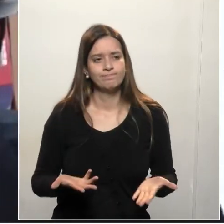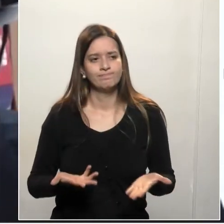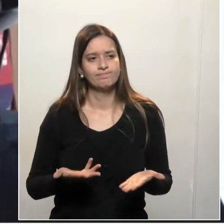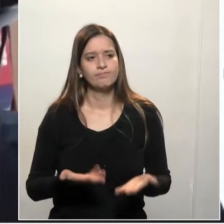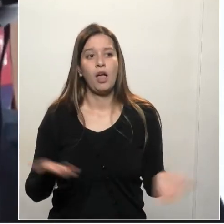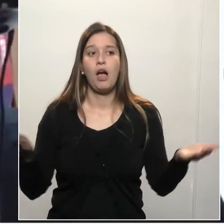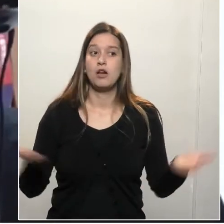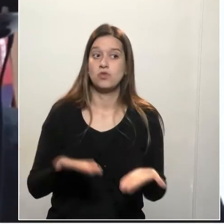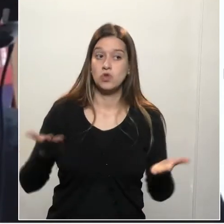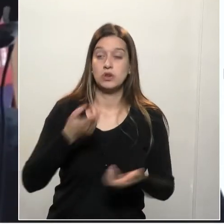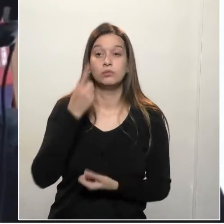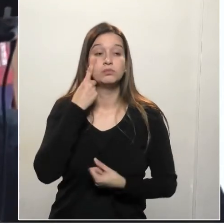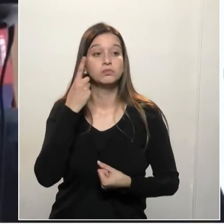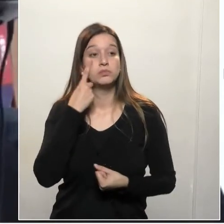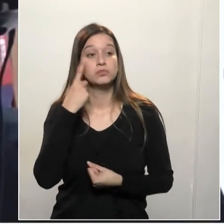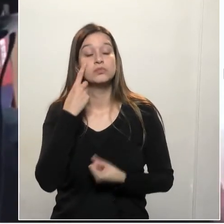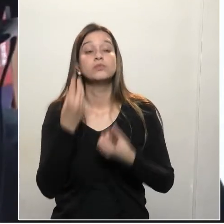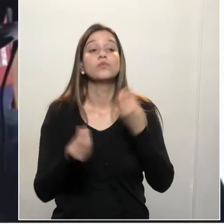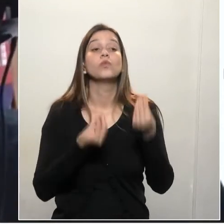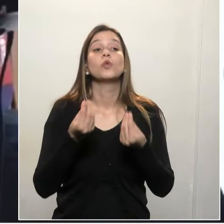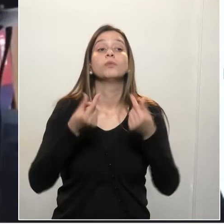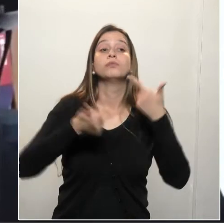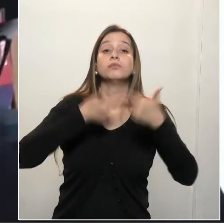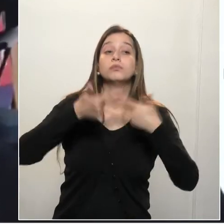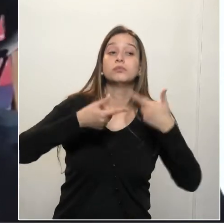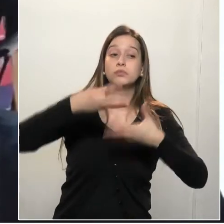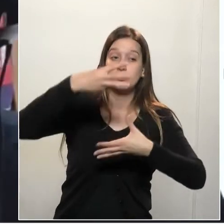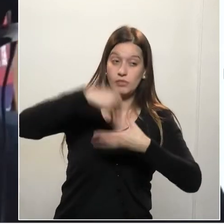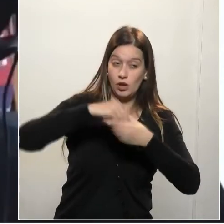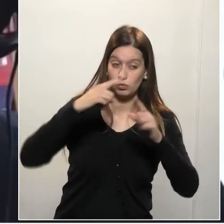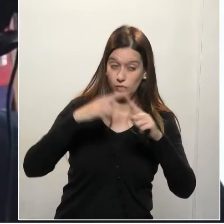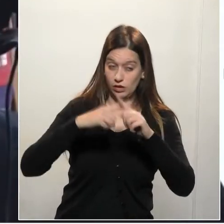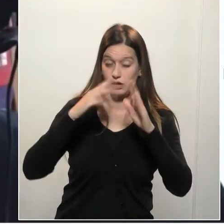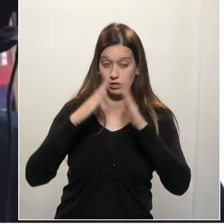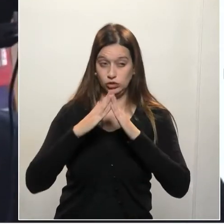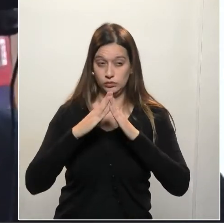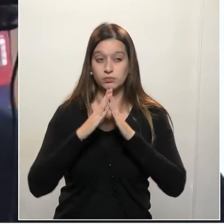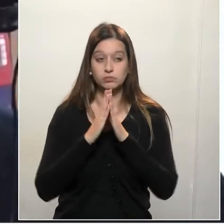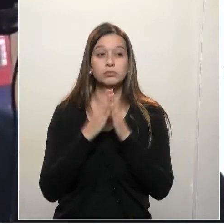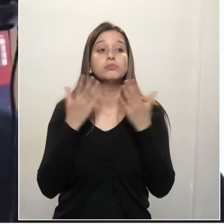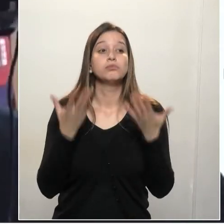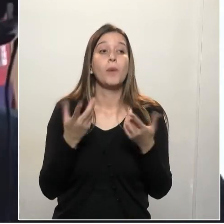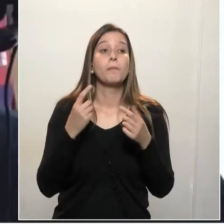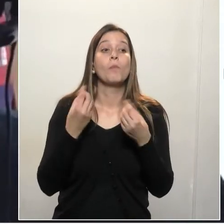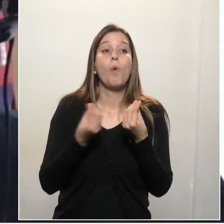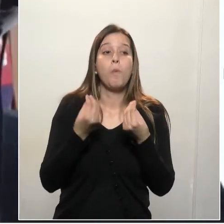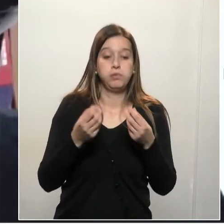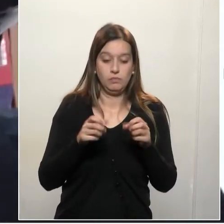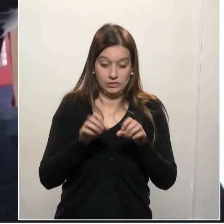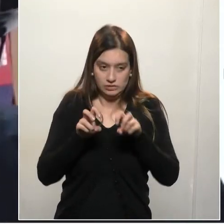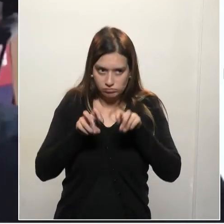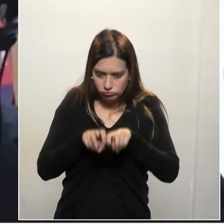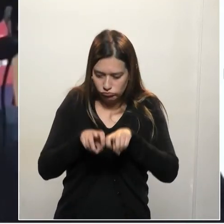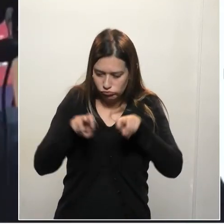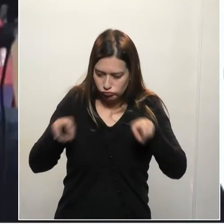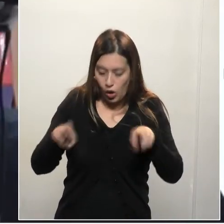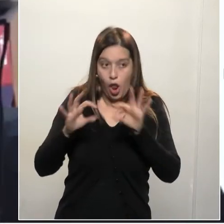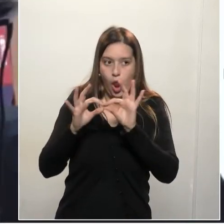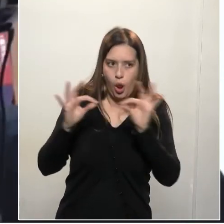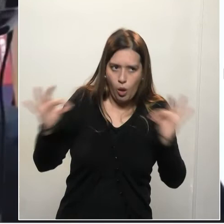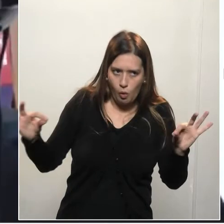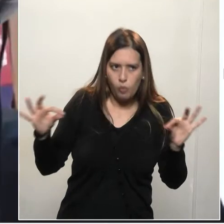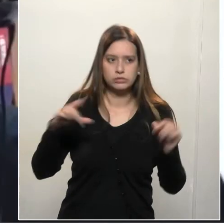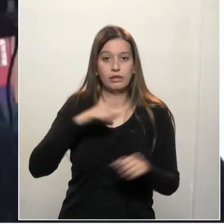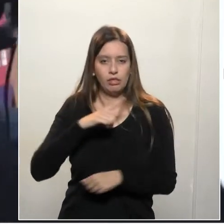as igrejas estão trabalhando, respeitando distanciamentos, as igrejas estão usando álcool gel,